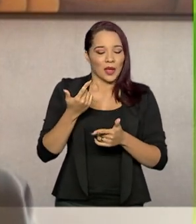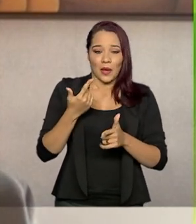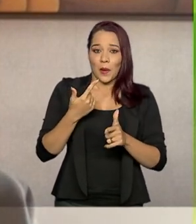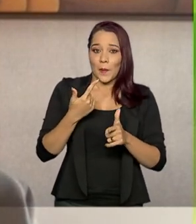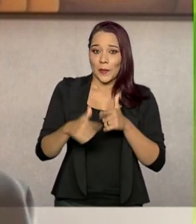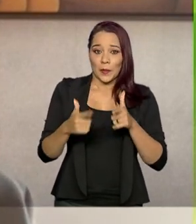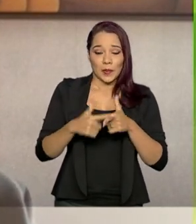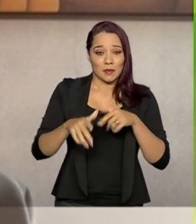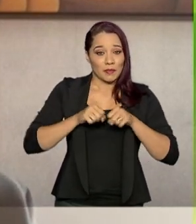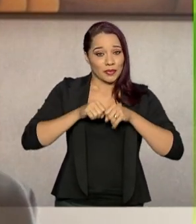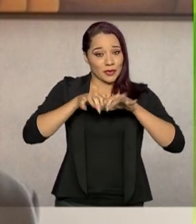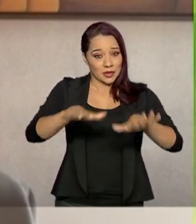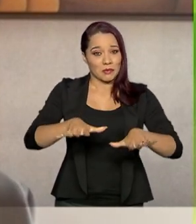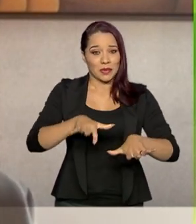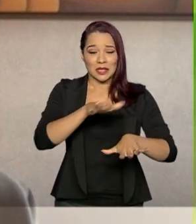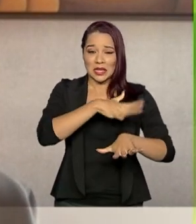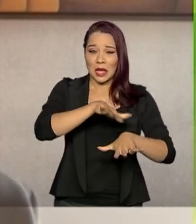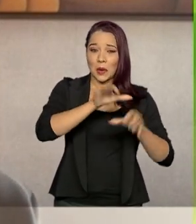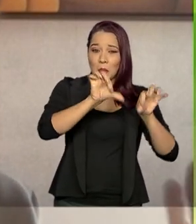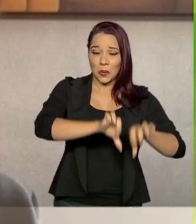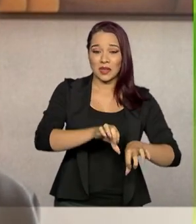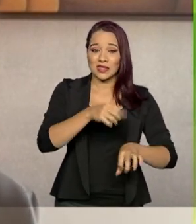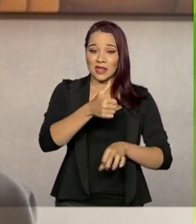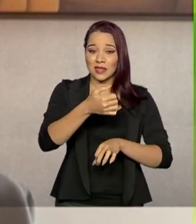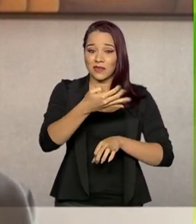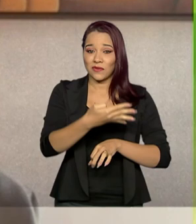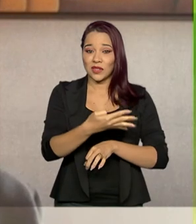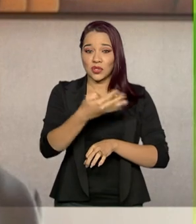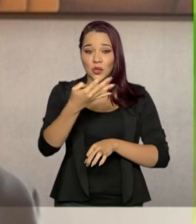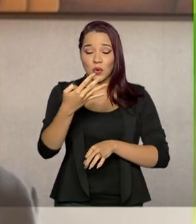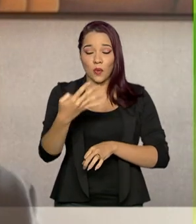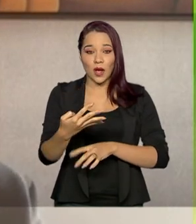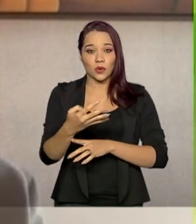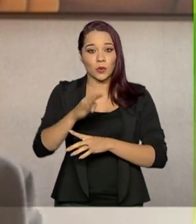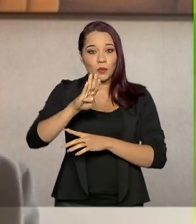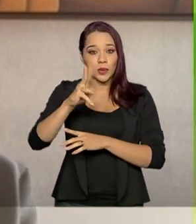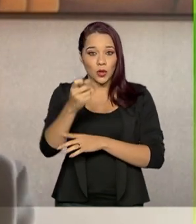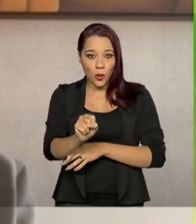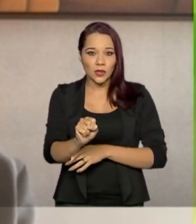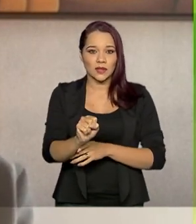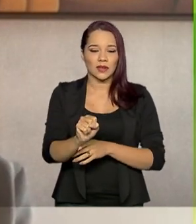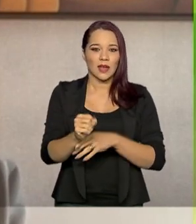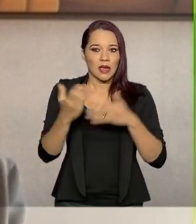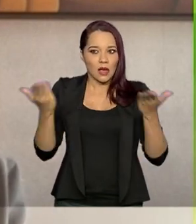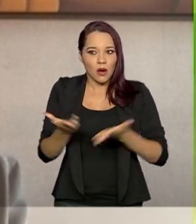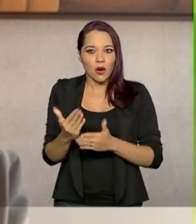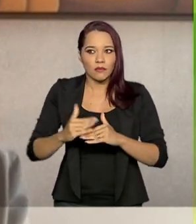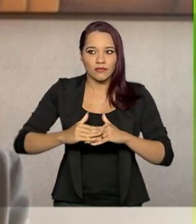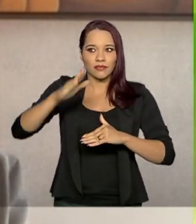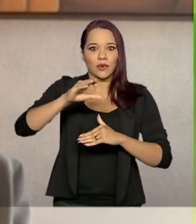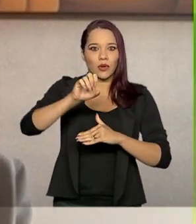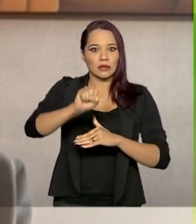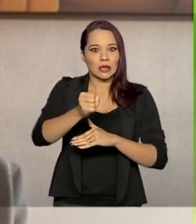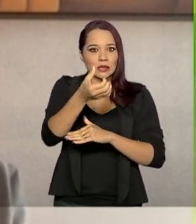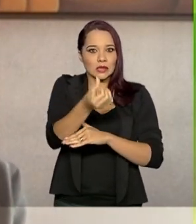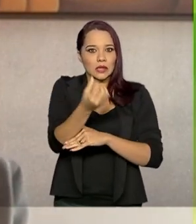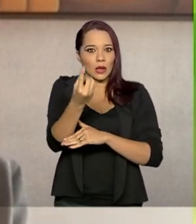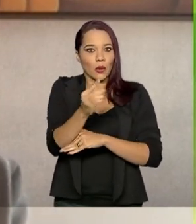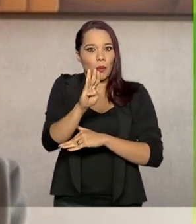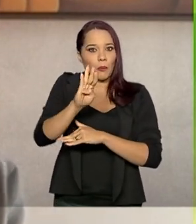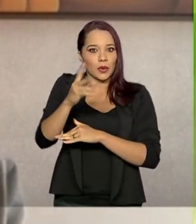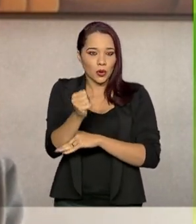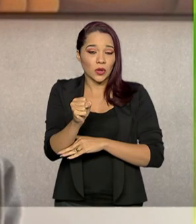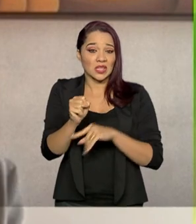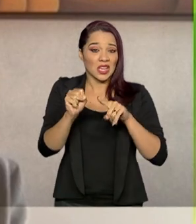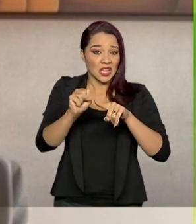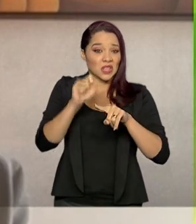começa com essa meta sendo 124 bilhões antes da pandemia e agora a gente está em 861 bilhões com chance